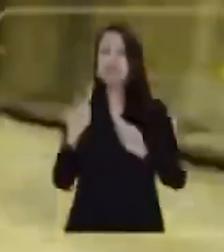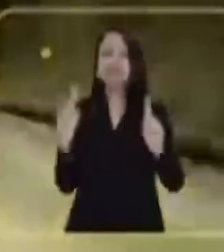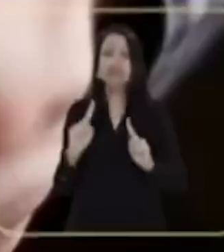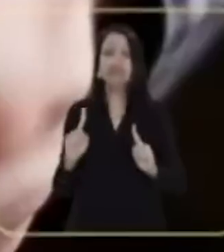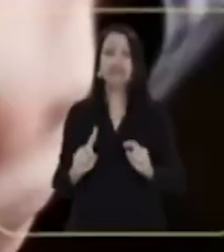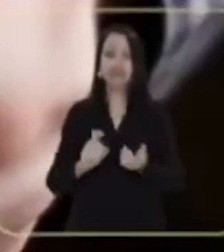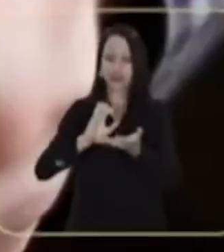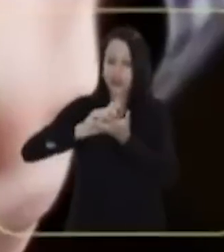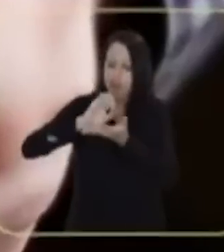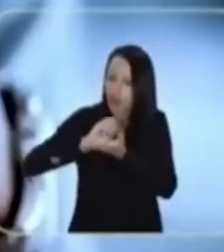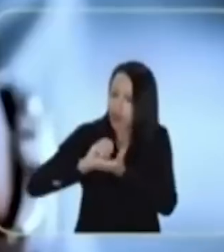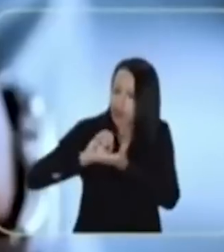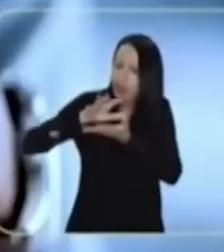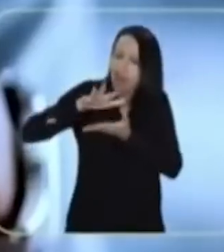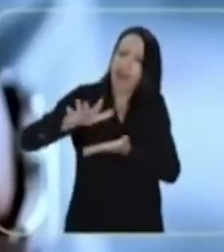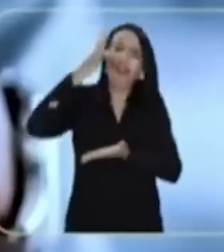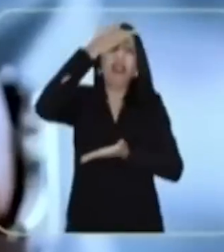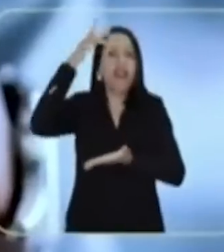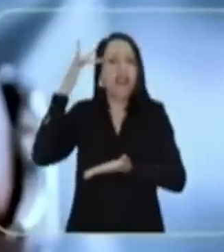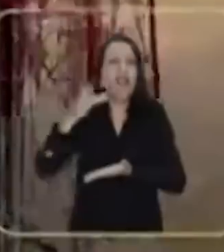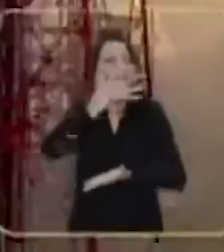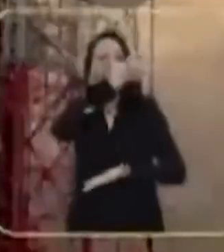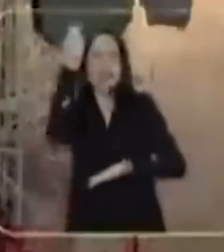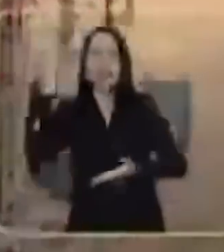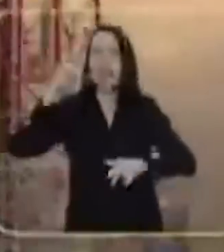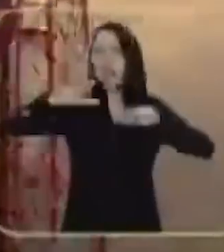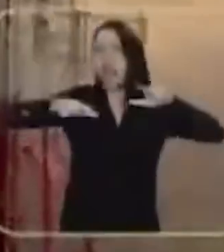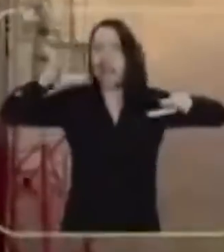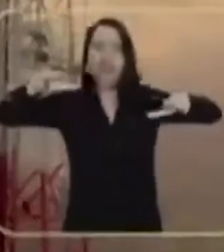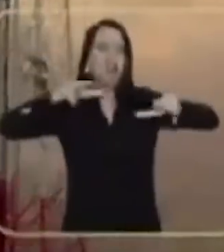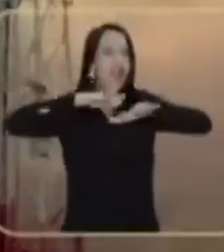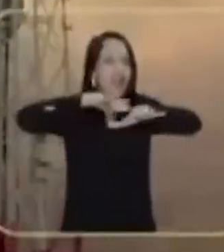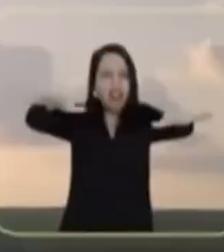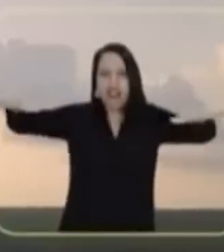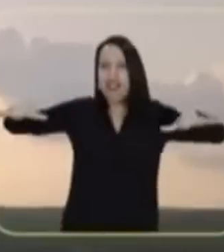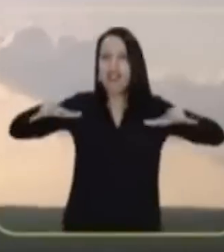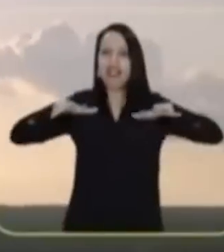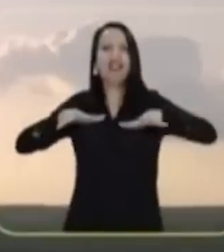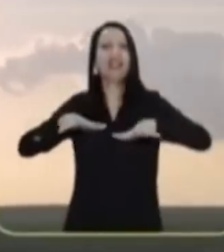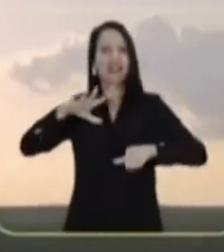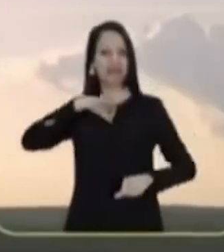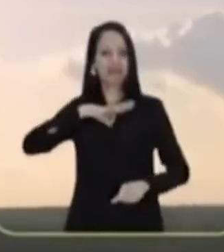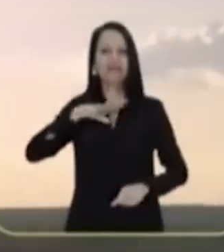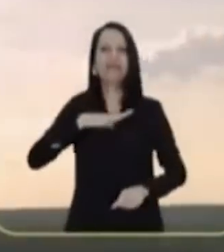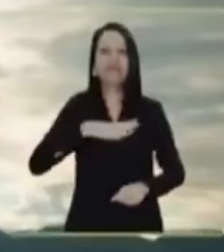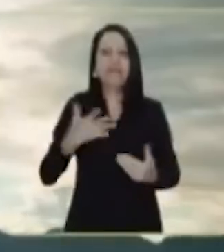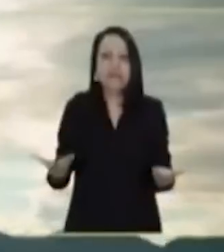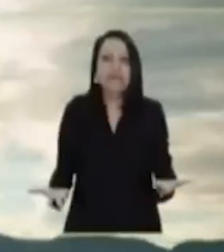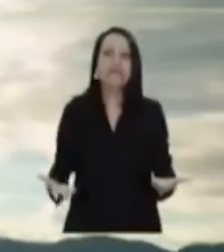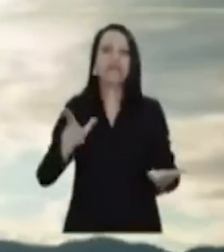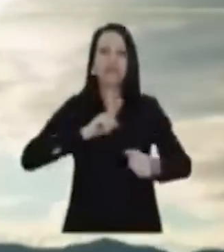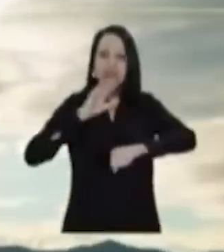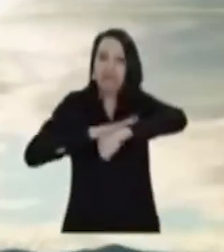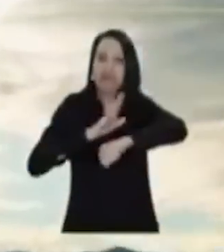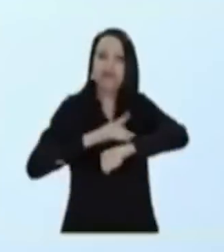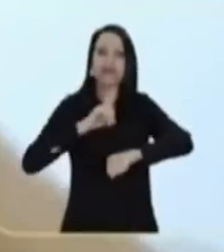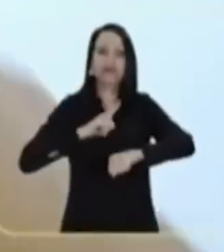conta. Quando você manda uma mensagem pra alguém, esquece das antenas de transmissão espalhadas pela cidade.